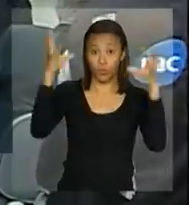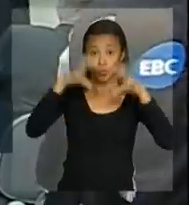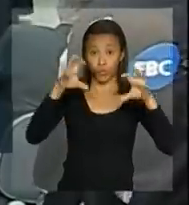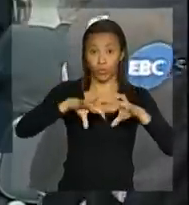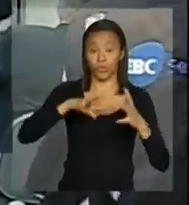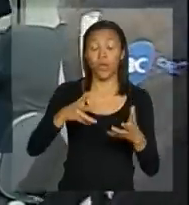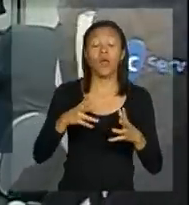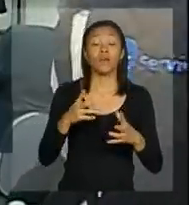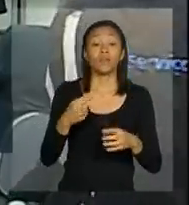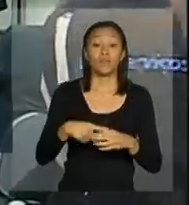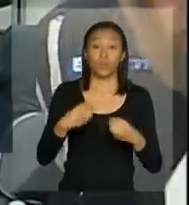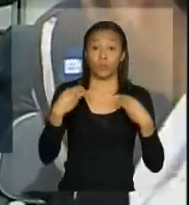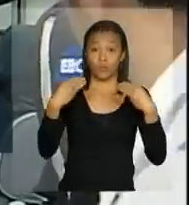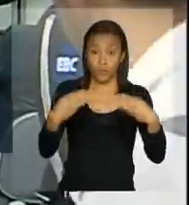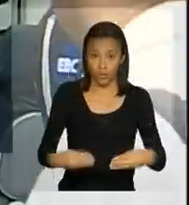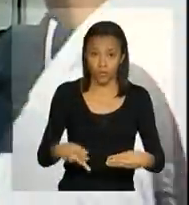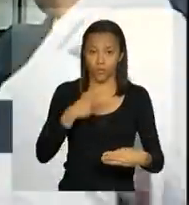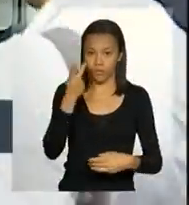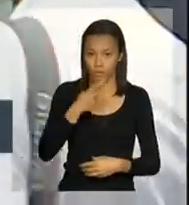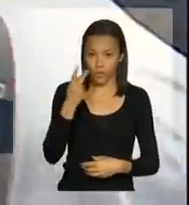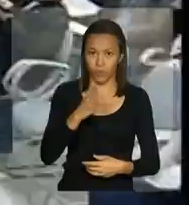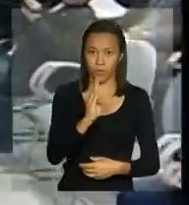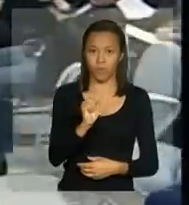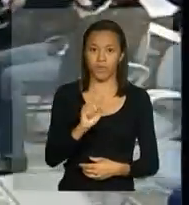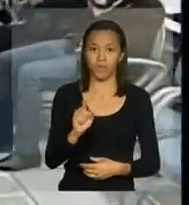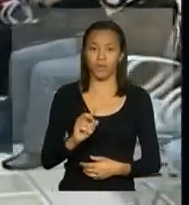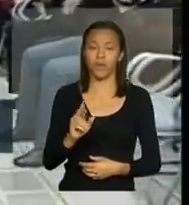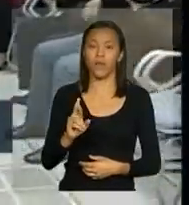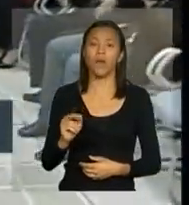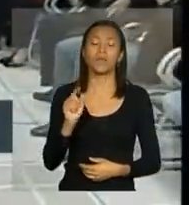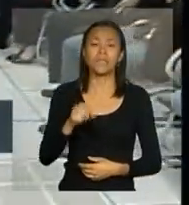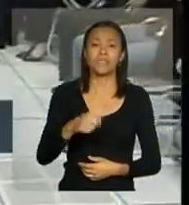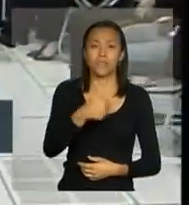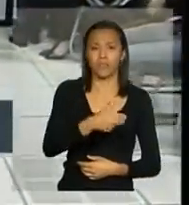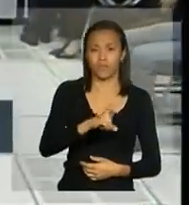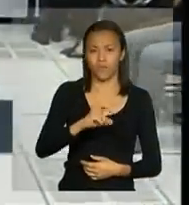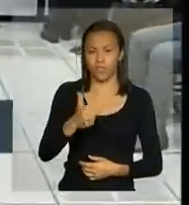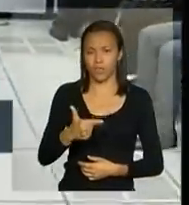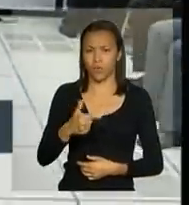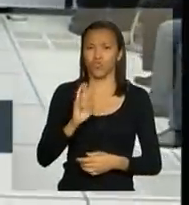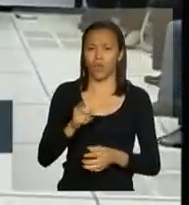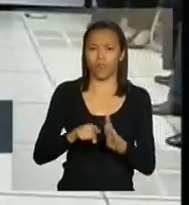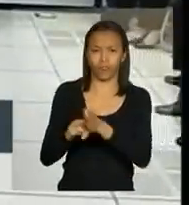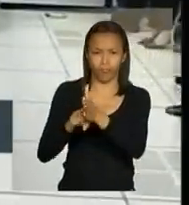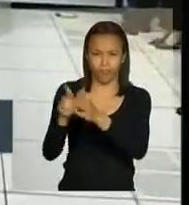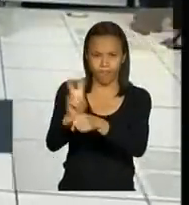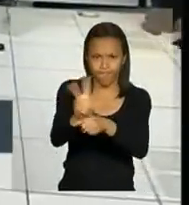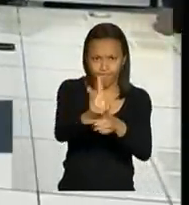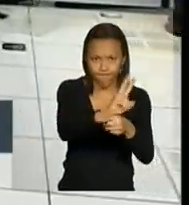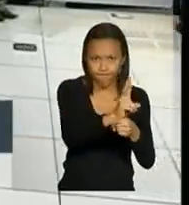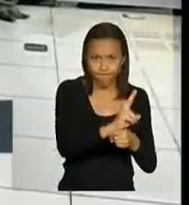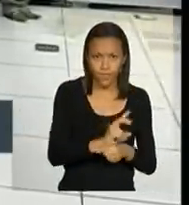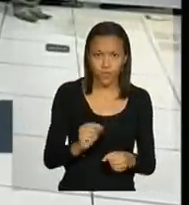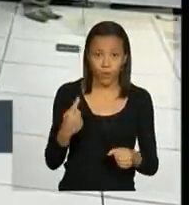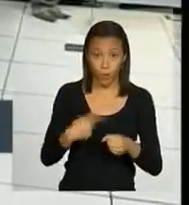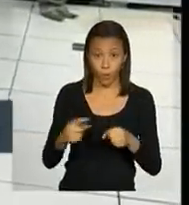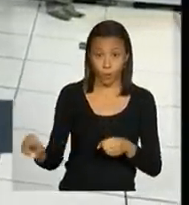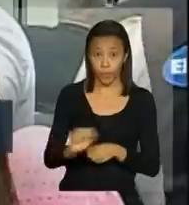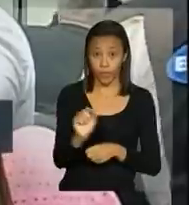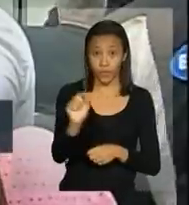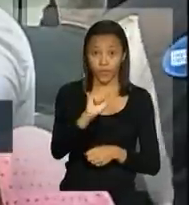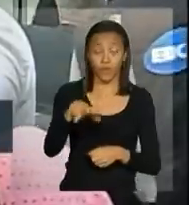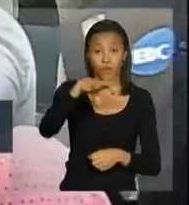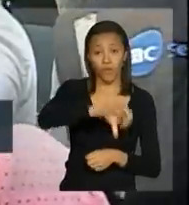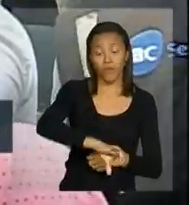Segundo o ministro, Fernando Bezerra, 195 municípios estão sendo monitorados. São municípios que representam